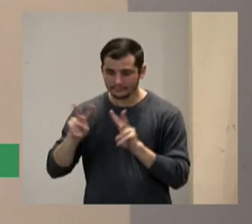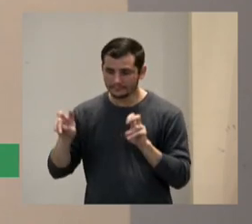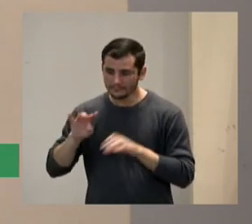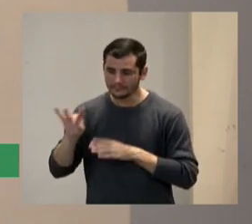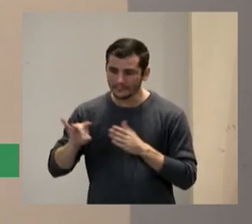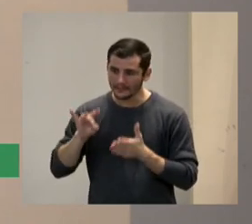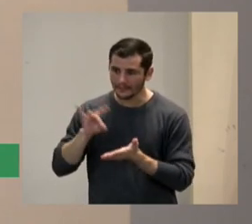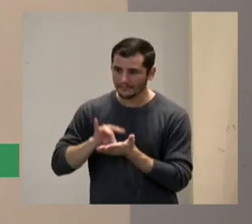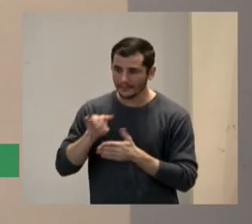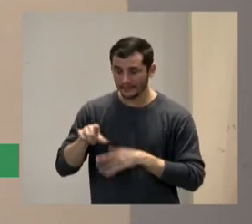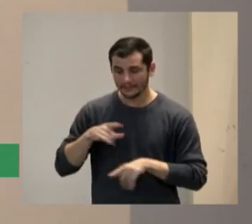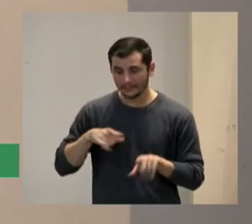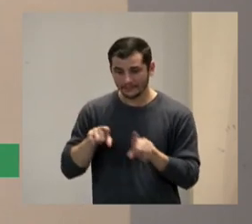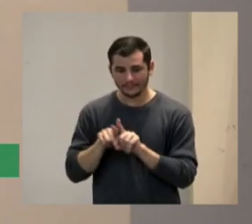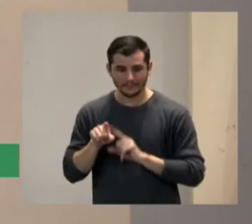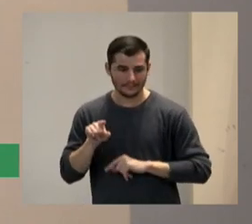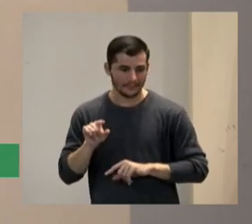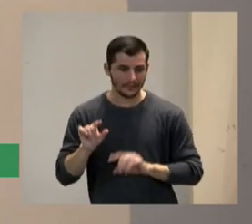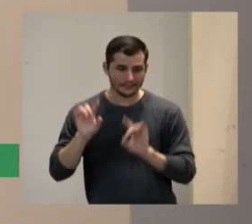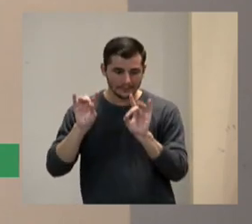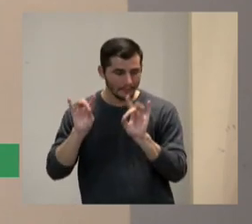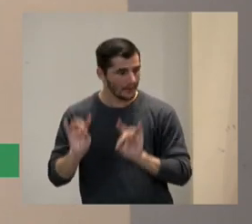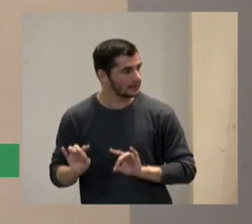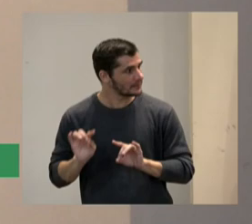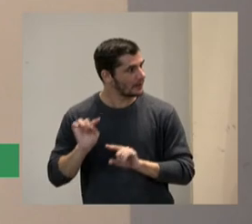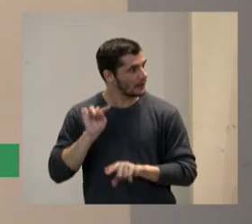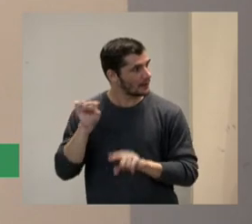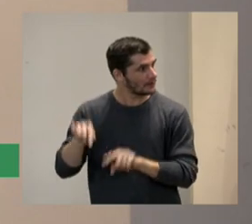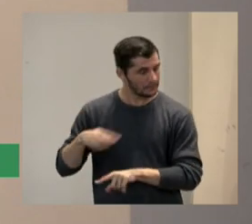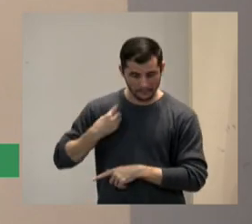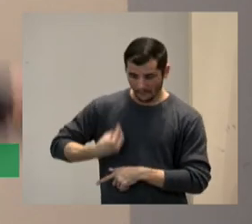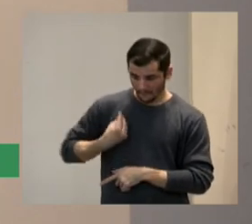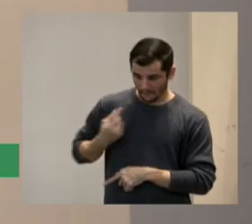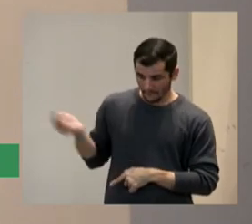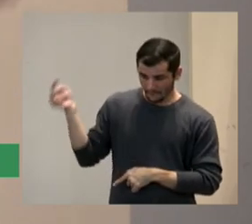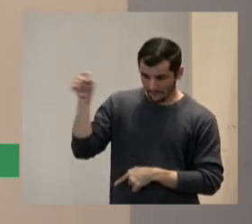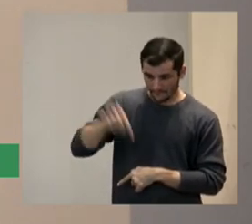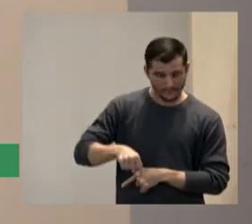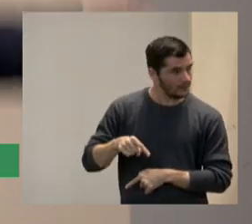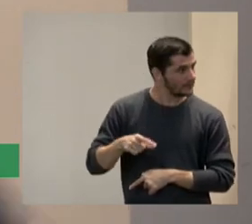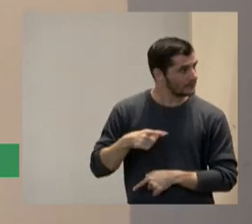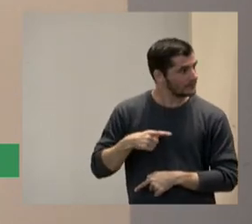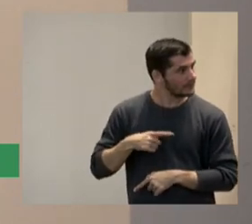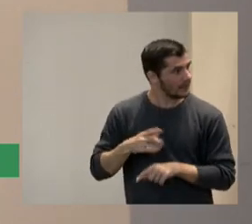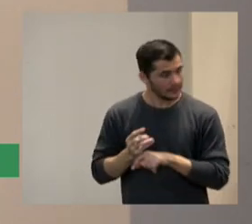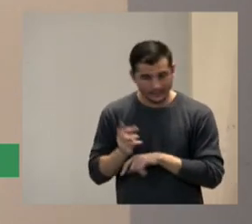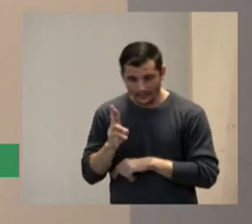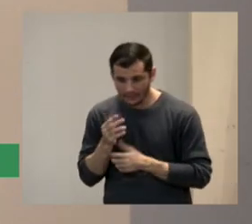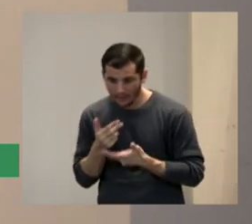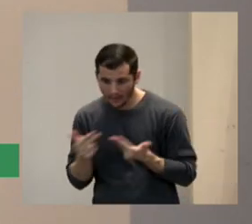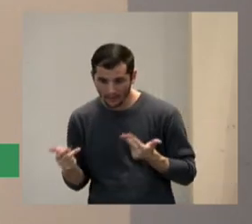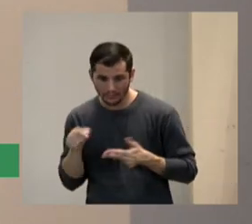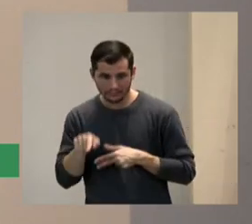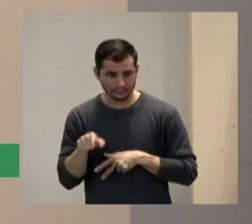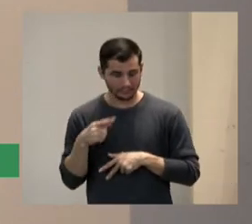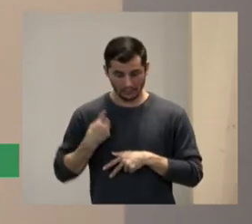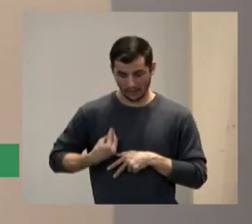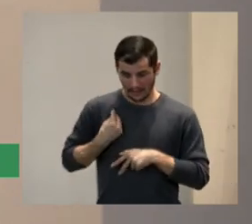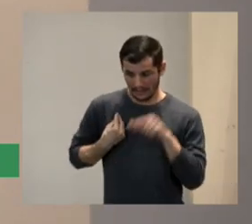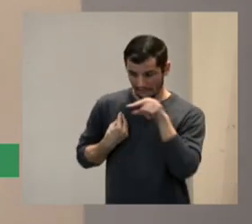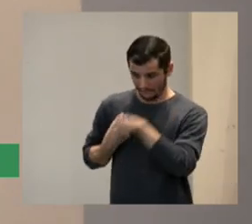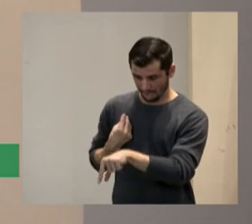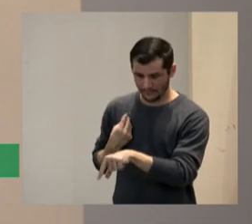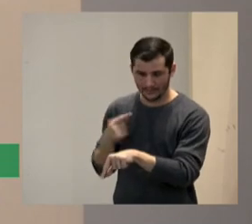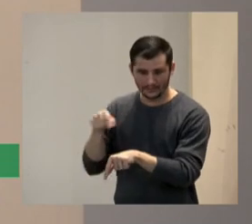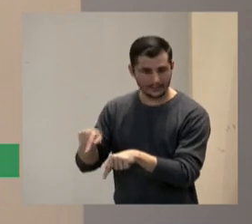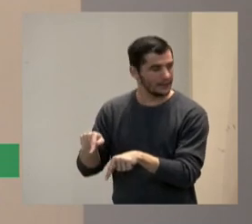porque aqui onde bem esta pessoa falaram doutor eu quando estava no